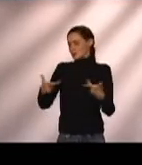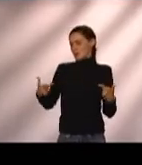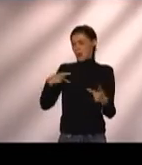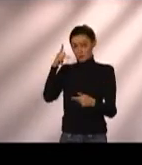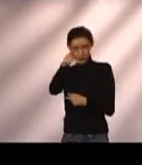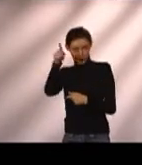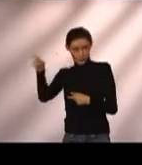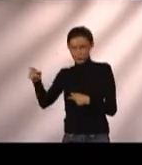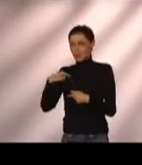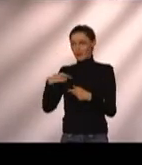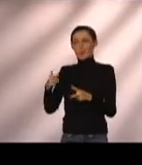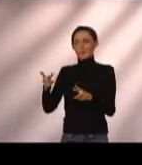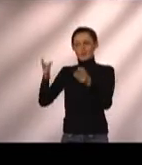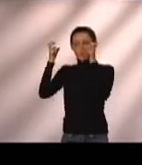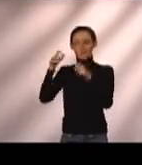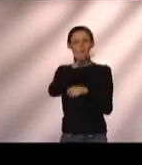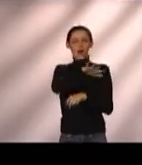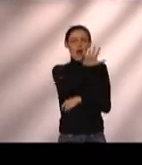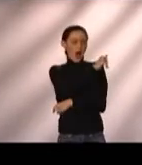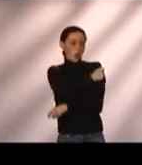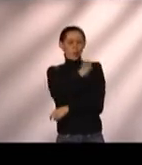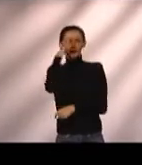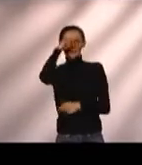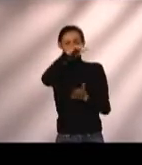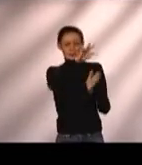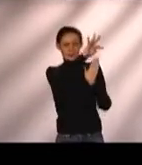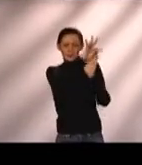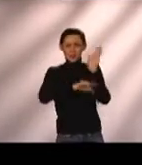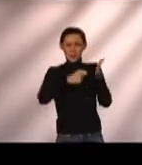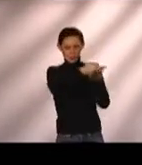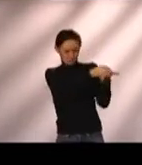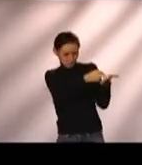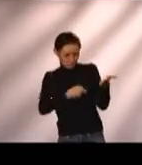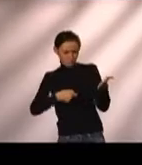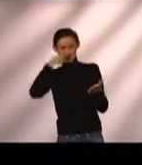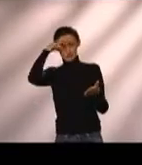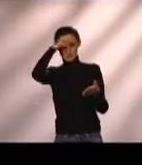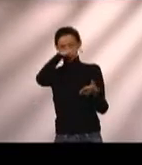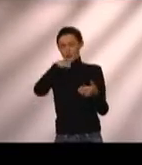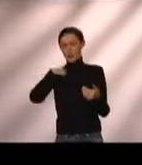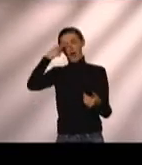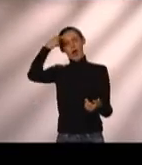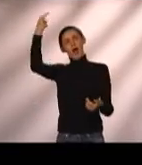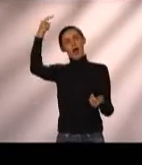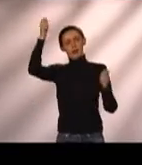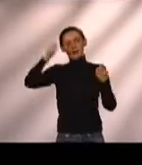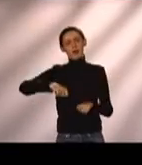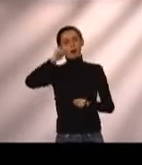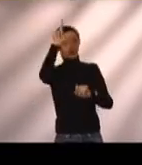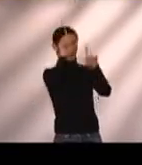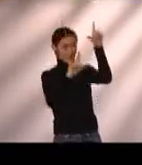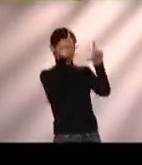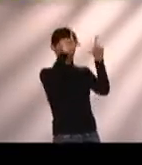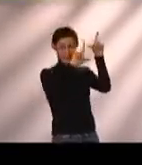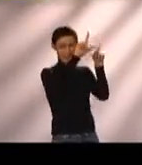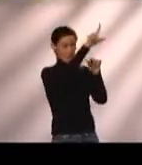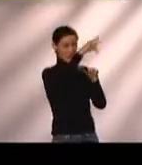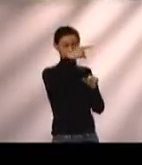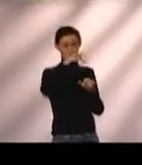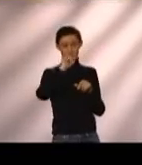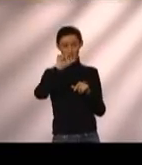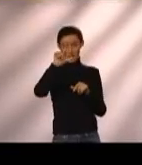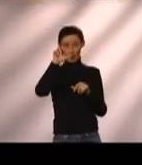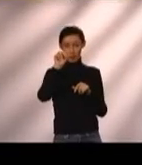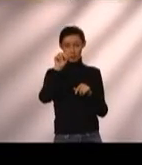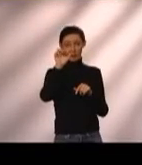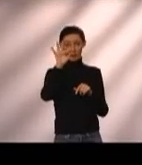encontra muita dificuldade justamente na produção textual. E que a gente pode estar usando os vídeos da TV Paulo Freire. Aí ele vai